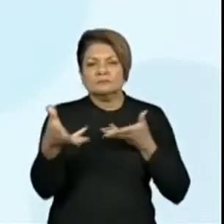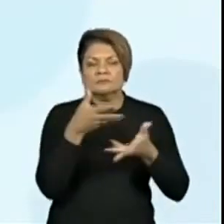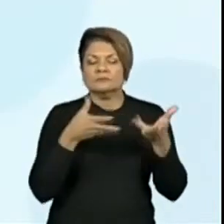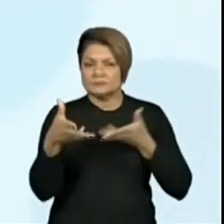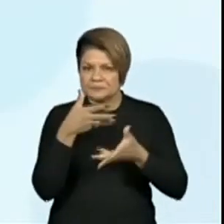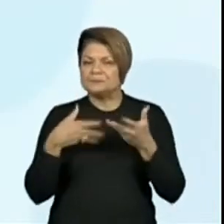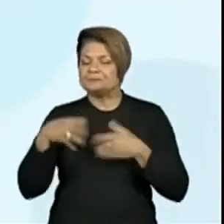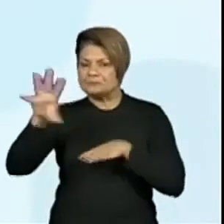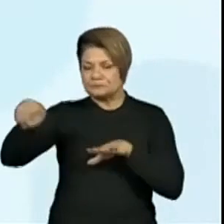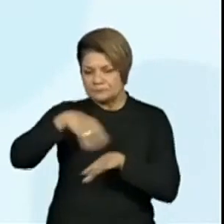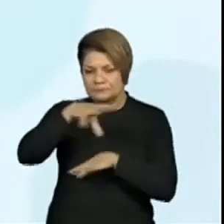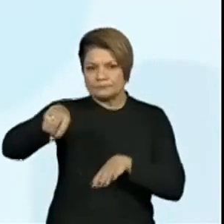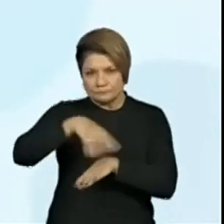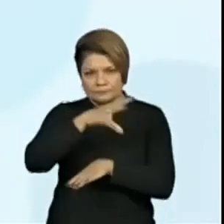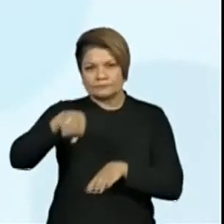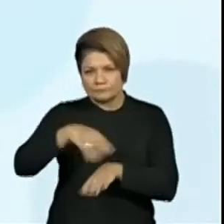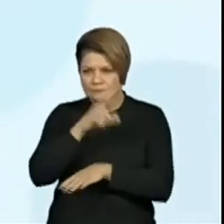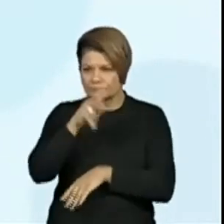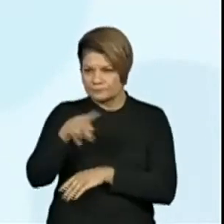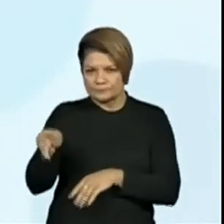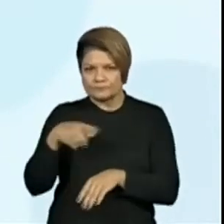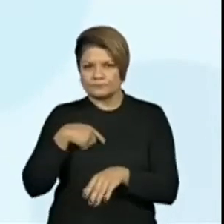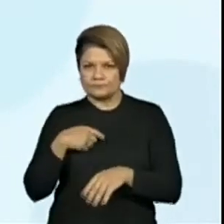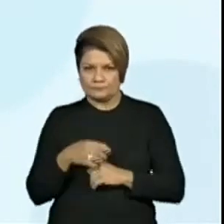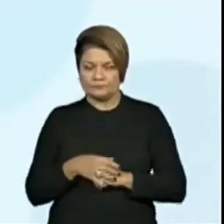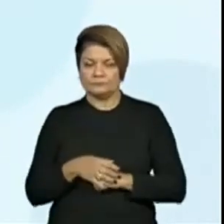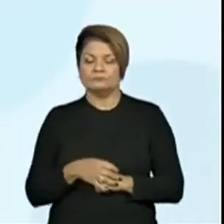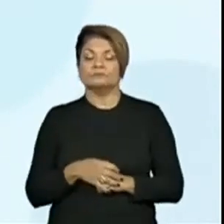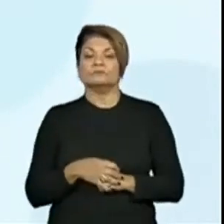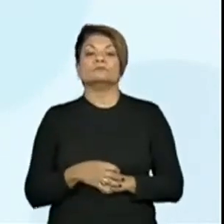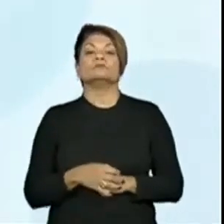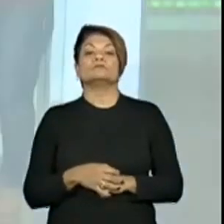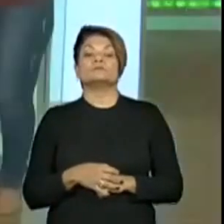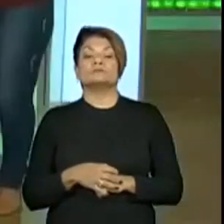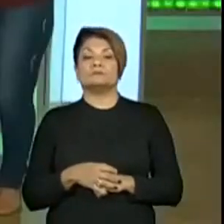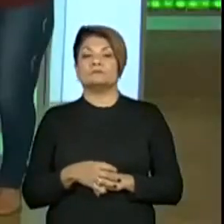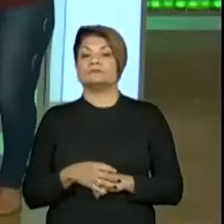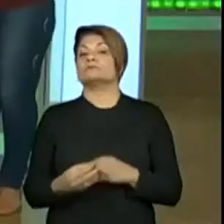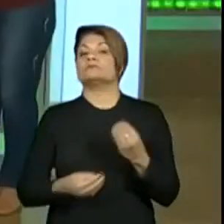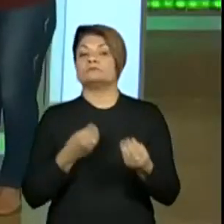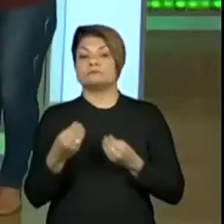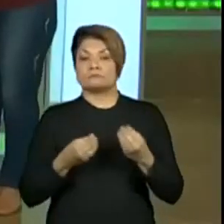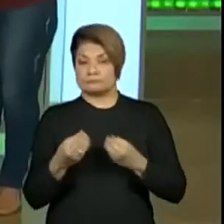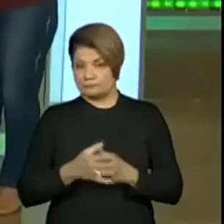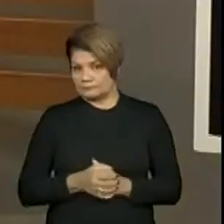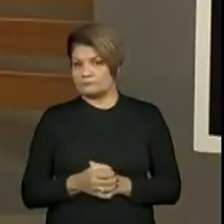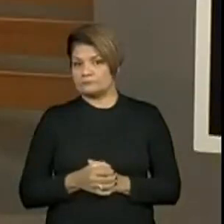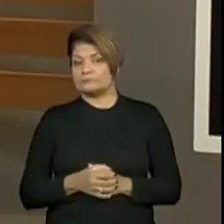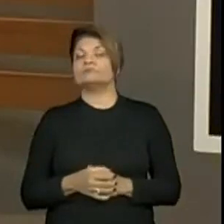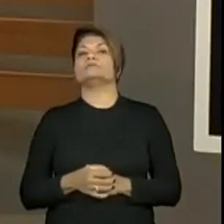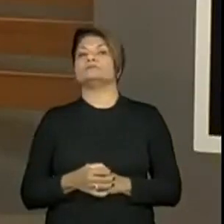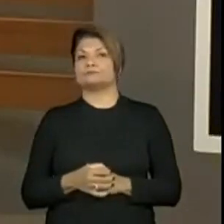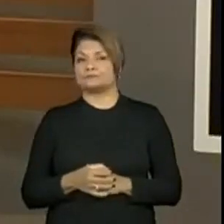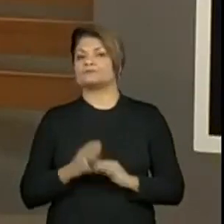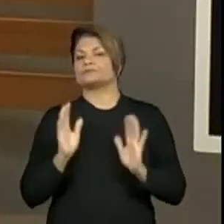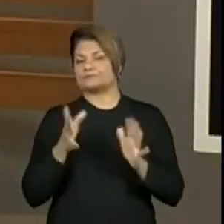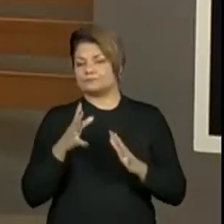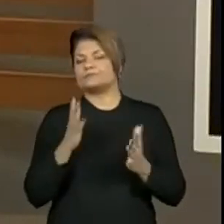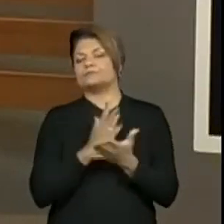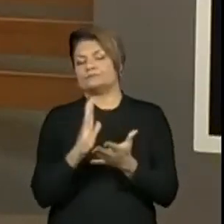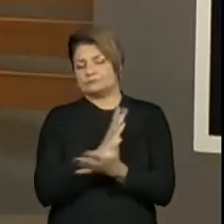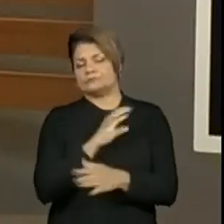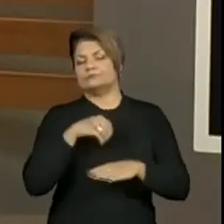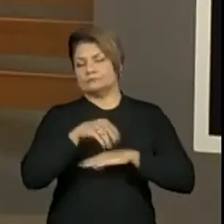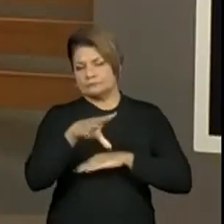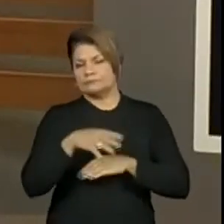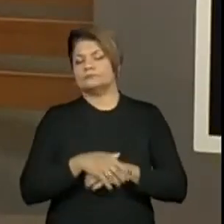com os professores, trazerem para nós, assim, como é que vocês acham que deve acontecer? Eu já dei algumas dicas, a professora Vivi também contribuiu com